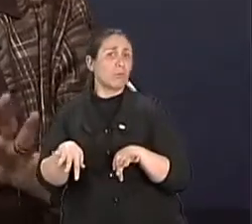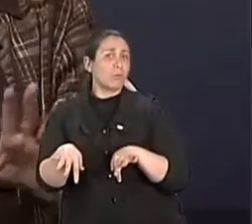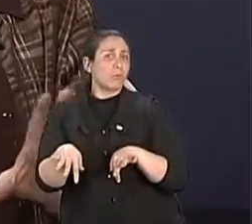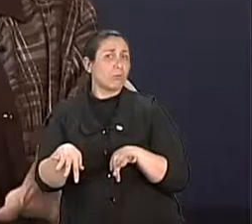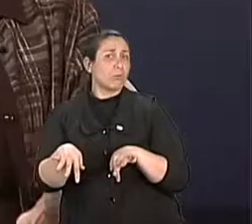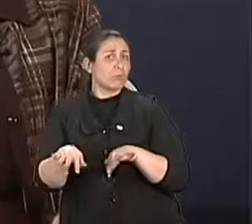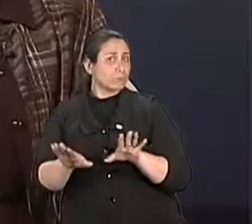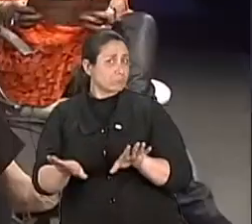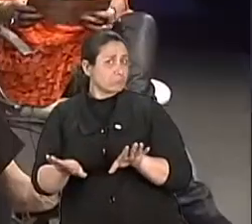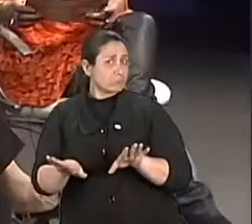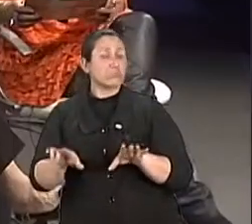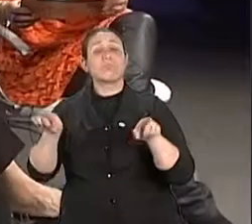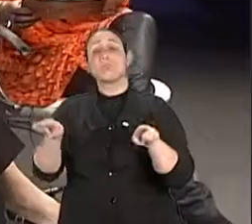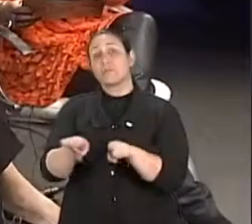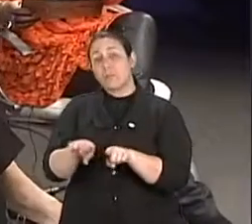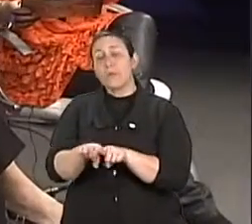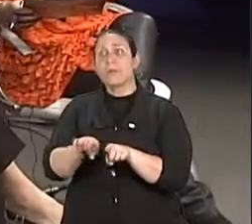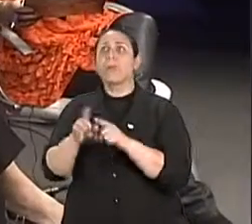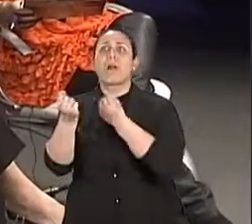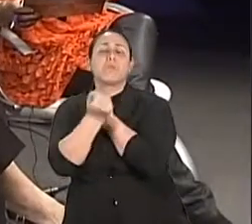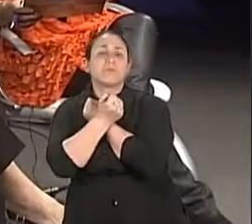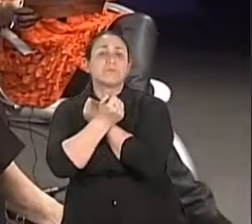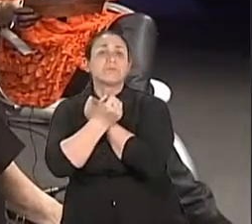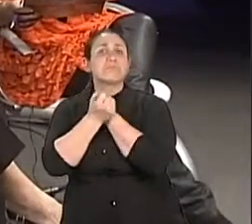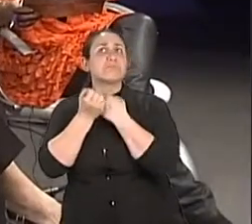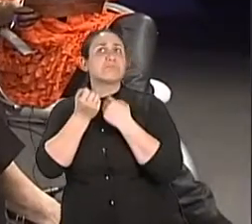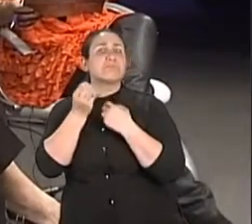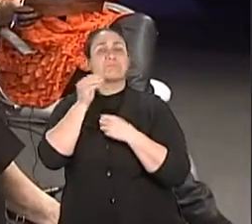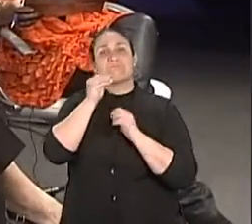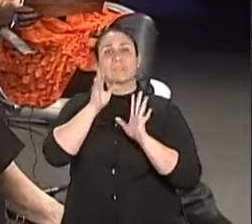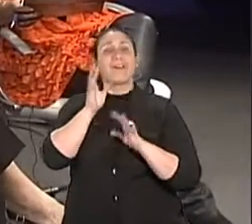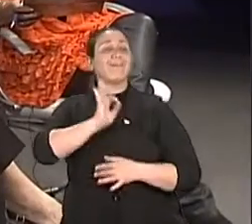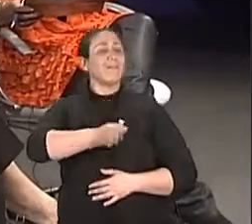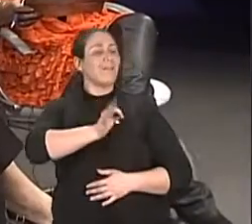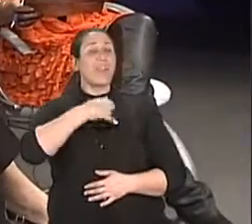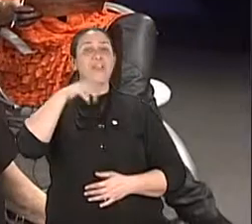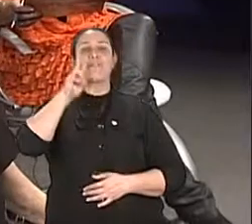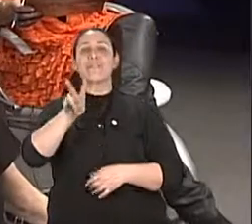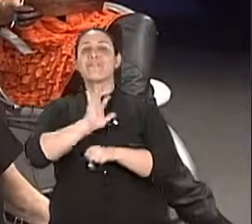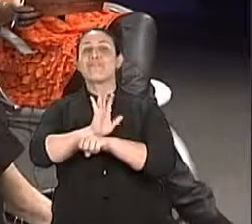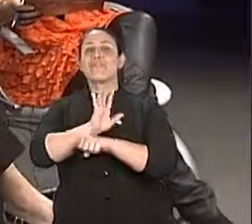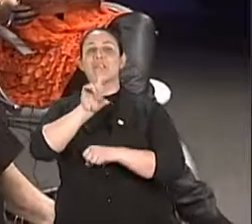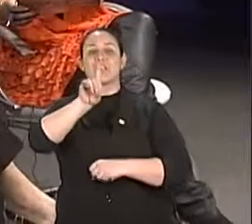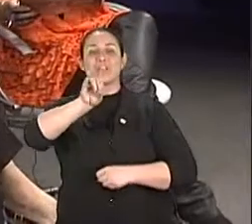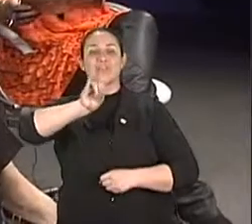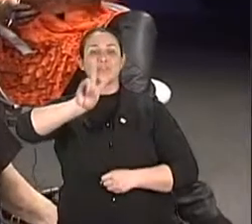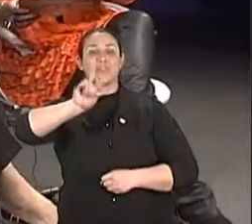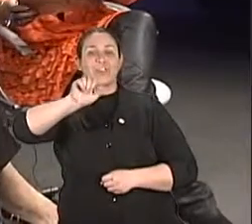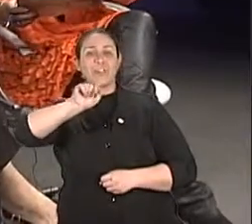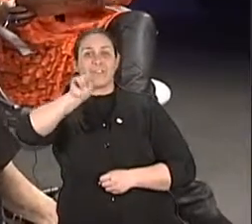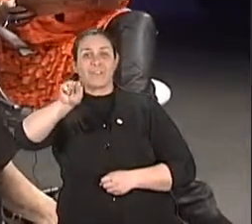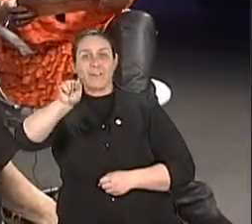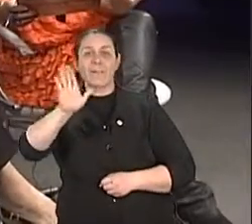começando um pequeno afastamento. Agora, nesse momento eu lembrei do filme O Divã pra Dois. É, eu ia falar. O